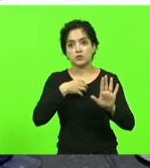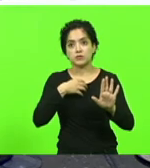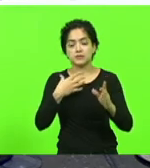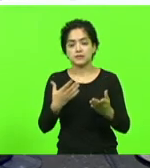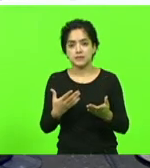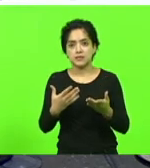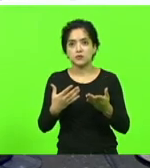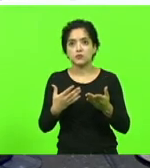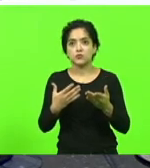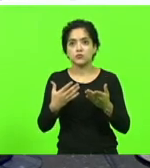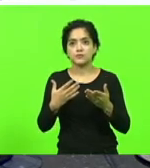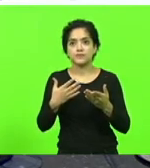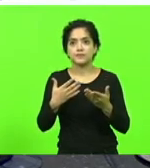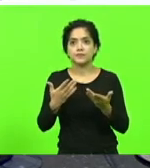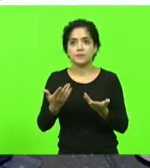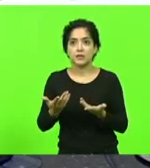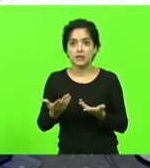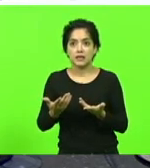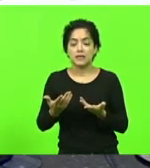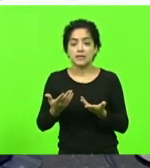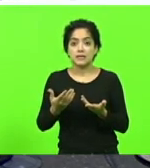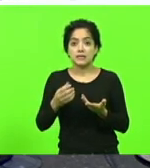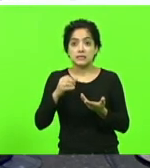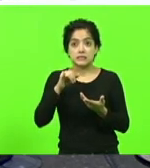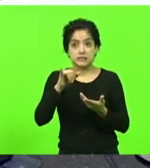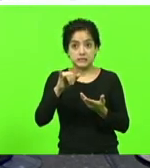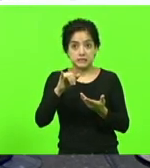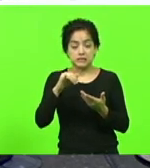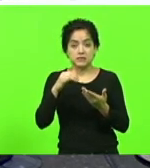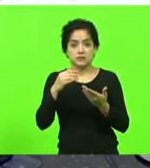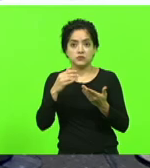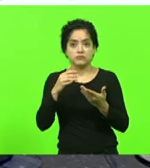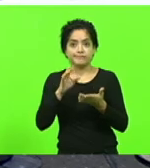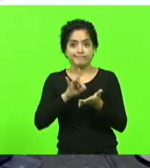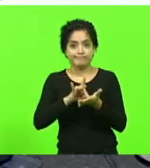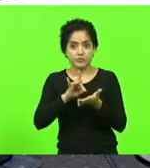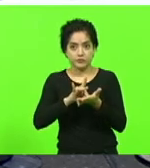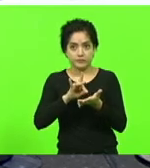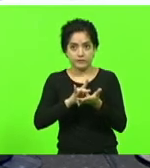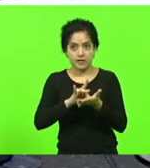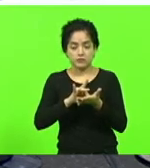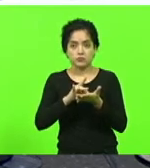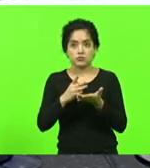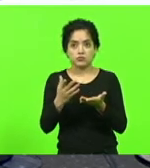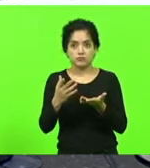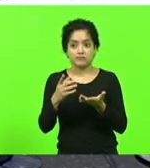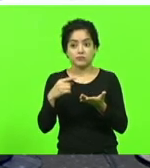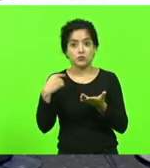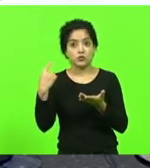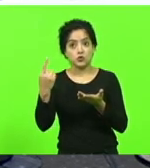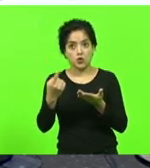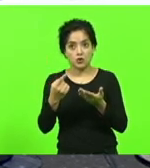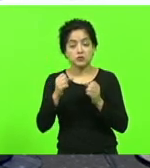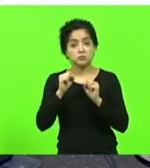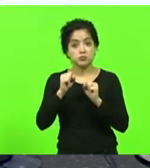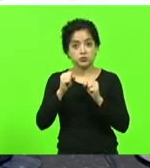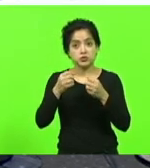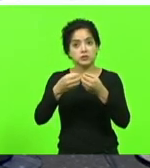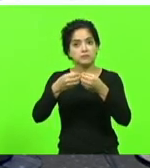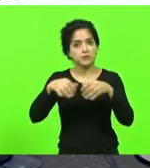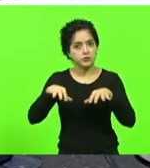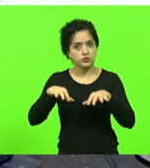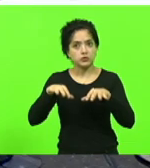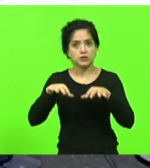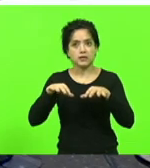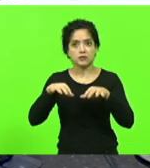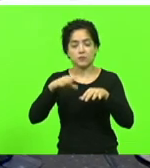manifestações se elas tivessem acontecido muitos de nós seríamos prejudicados principalmente os nossos